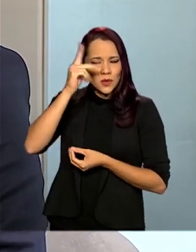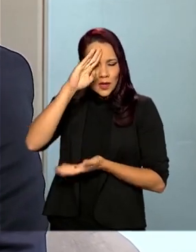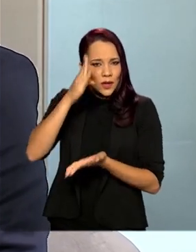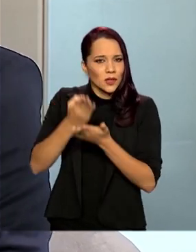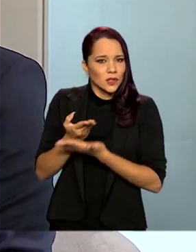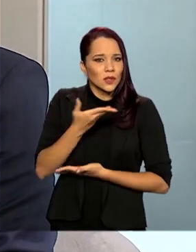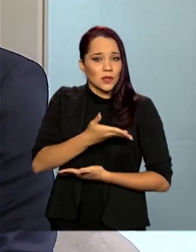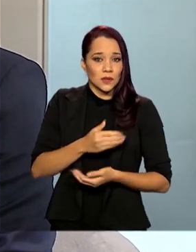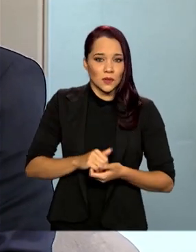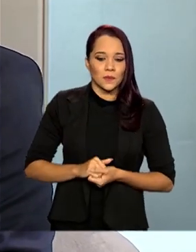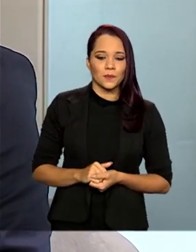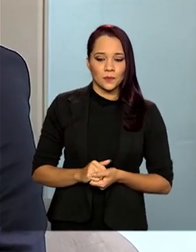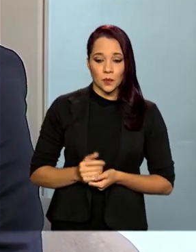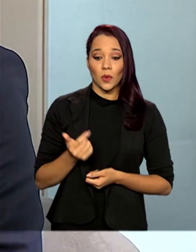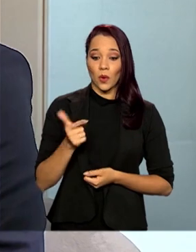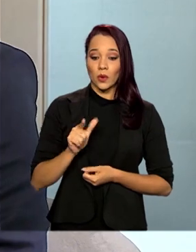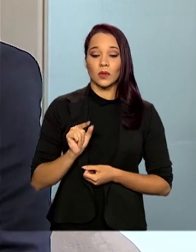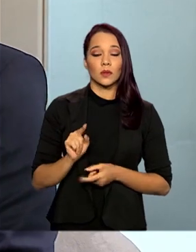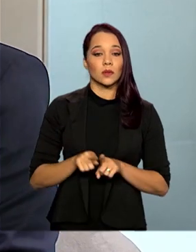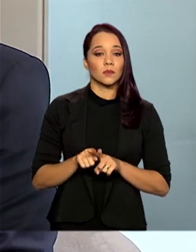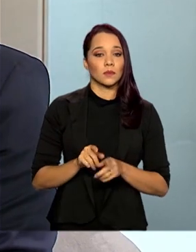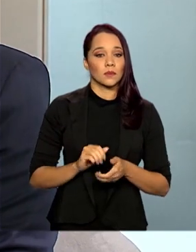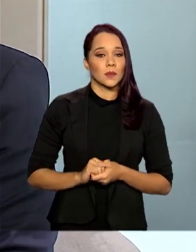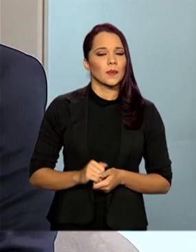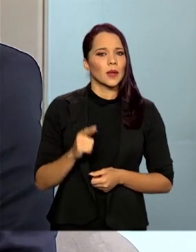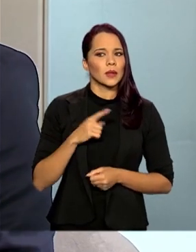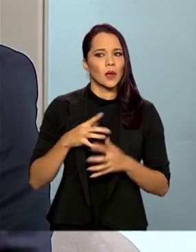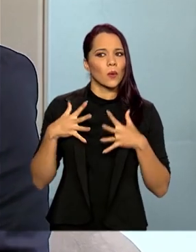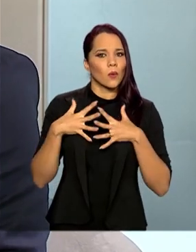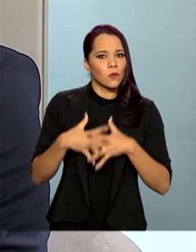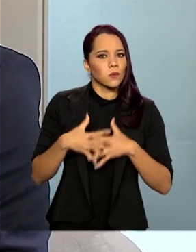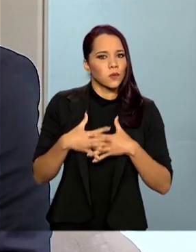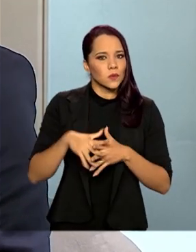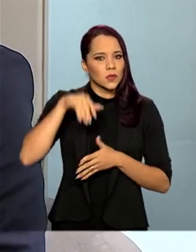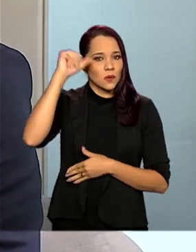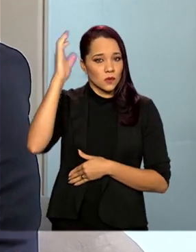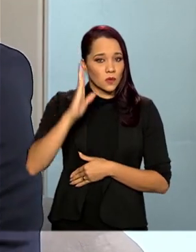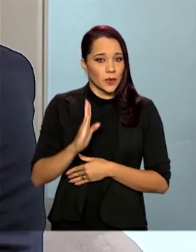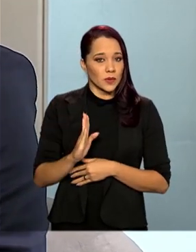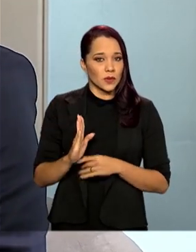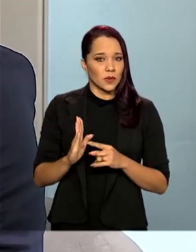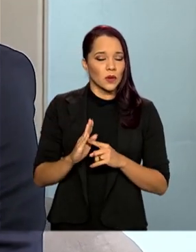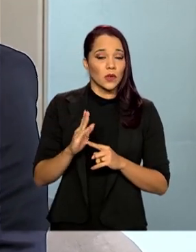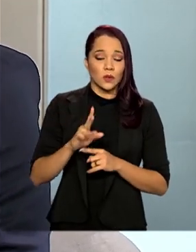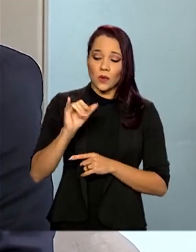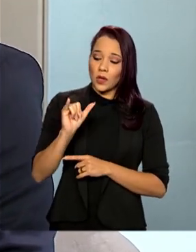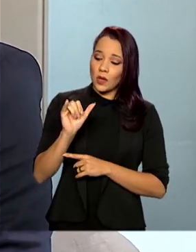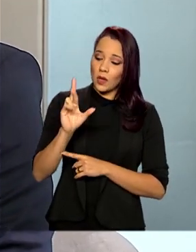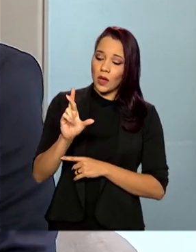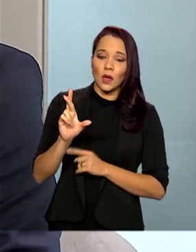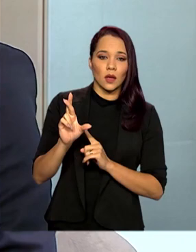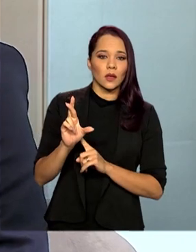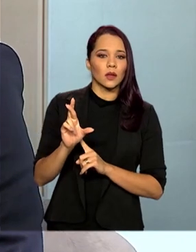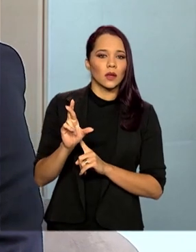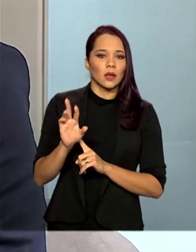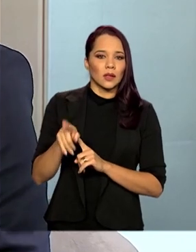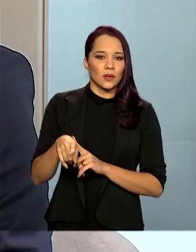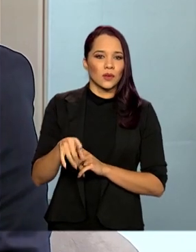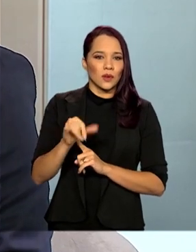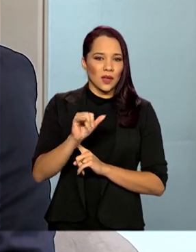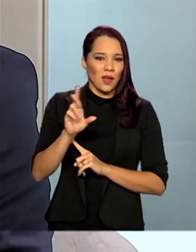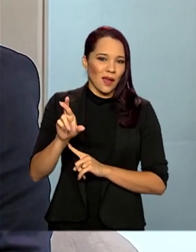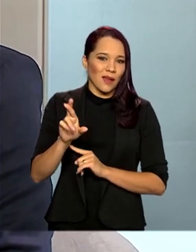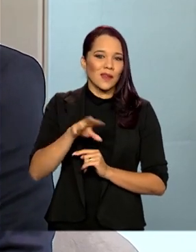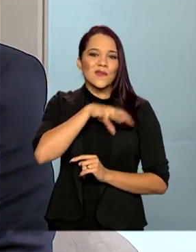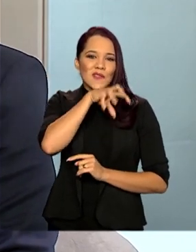questão que eu coloco é a seguinte, há uma confusão no Brasil e o imposto de renda, a Receita Federal não